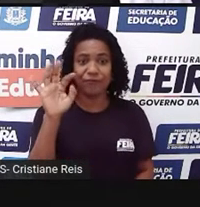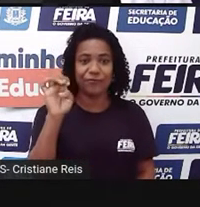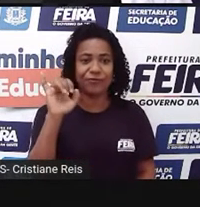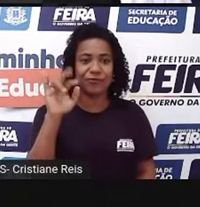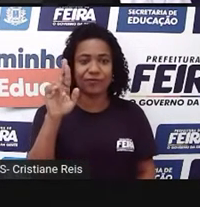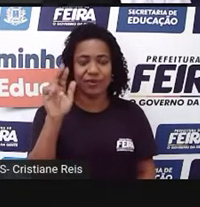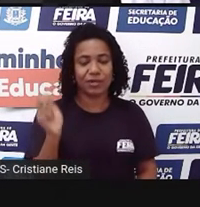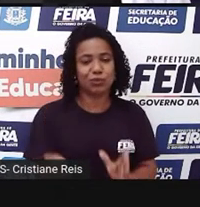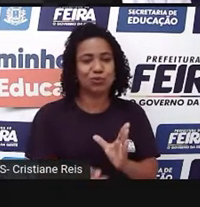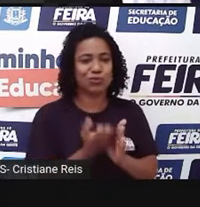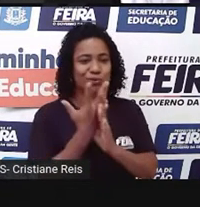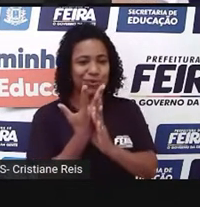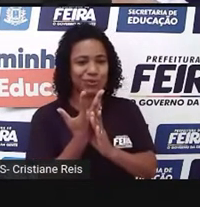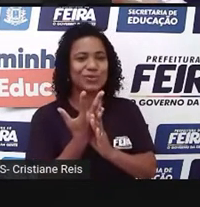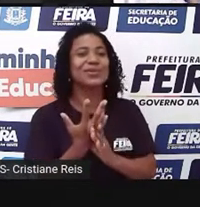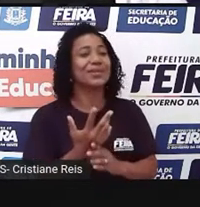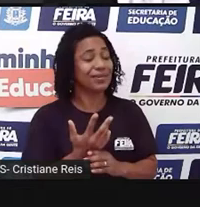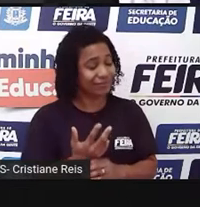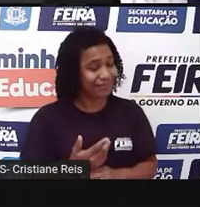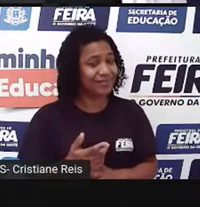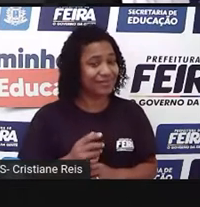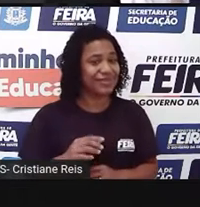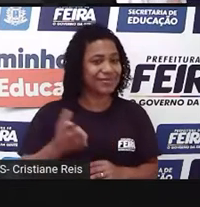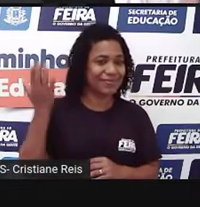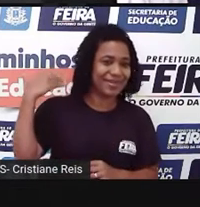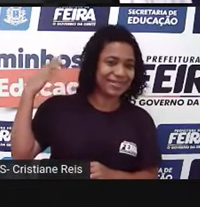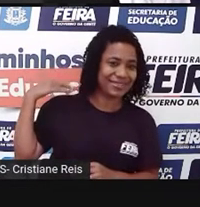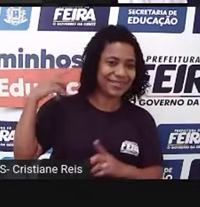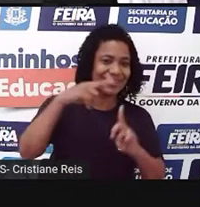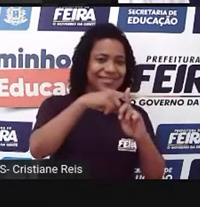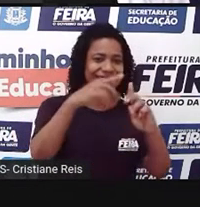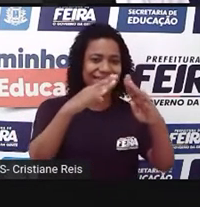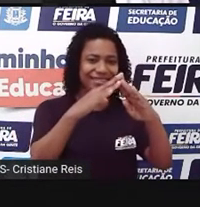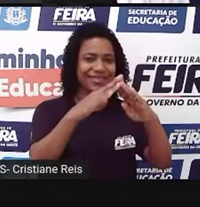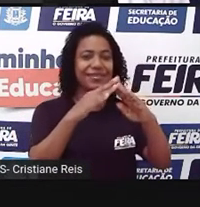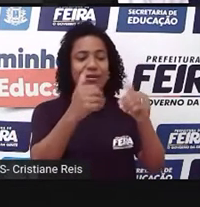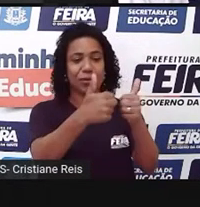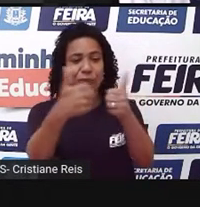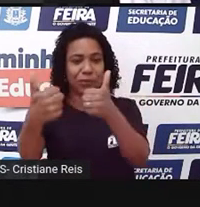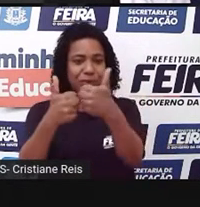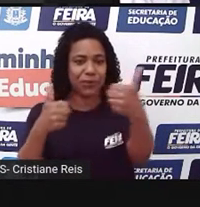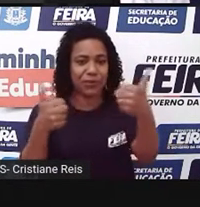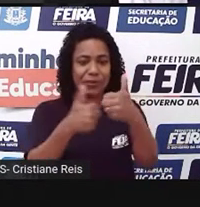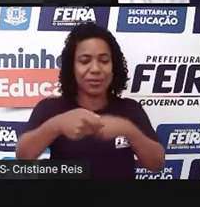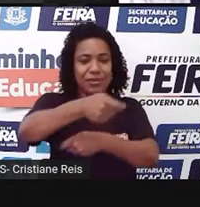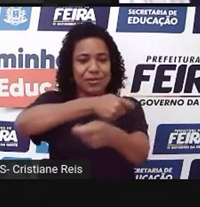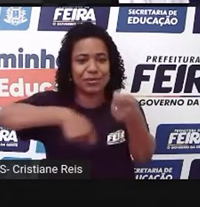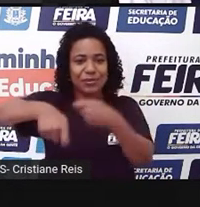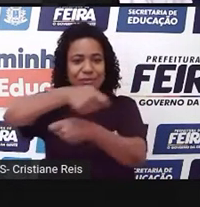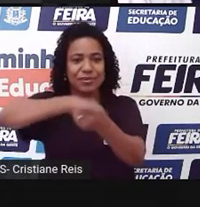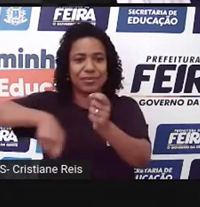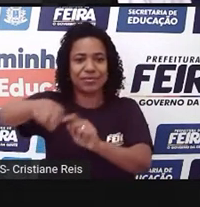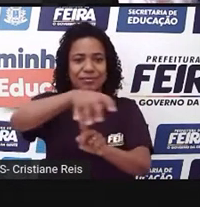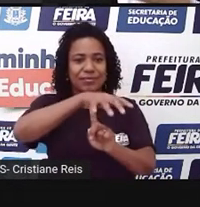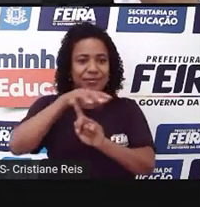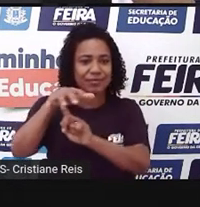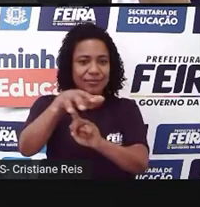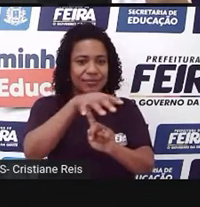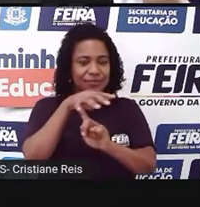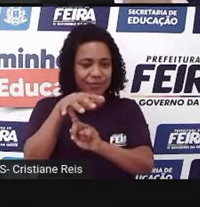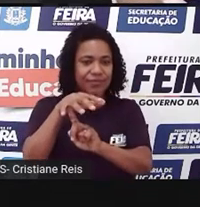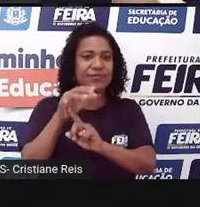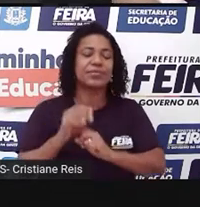surgiu exatamente daquelas, né, daquela reuniãozinha, né, de vendedores, que na época, né, iam pra lá trocar,